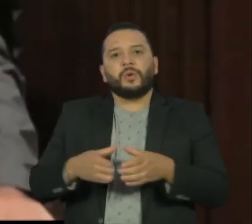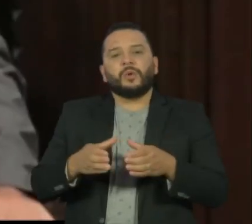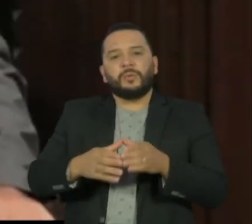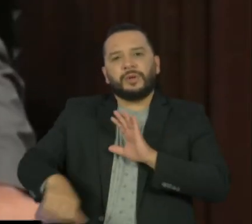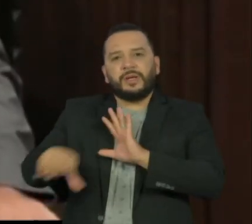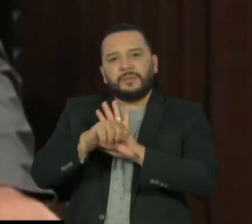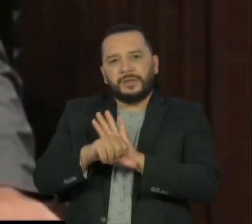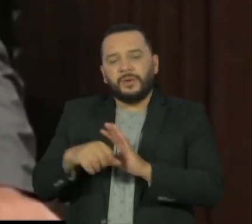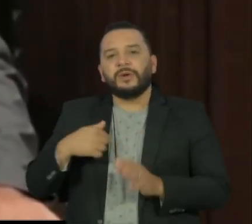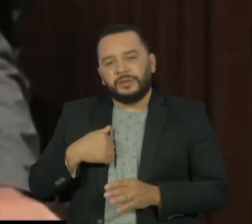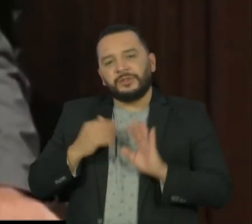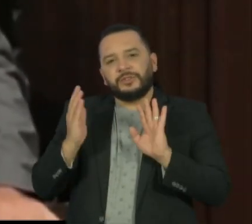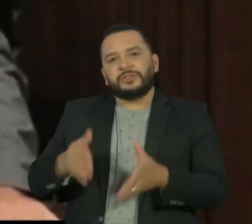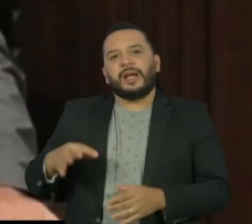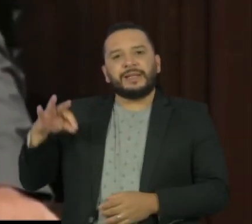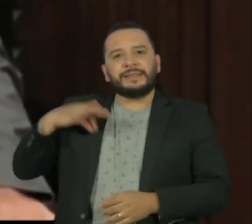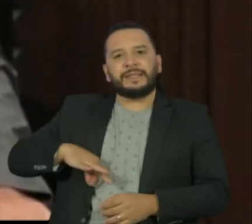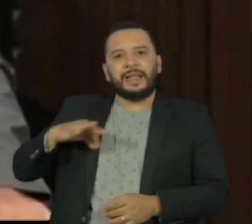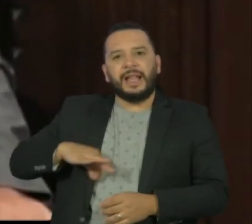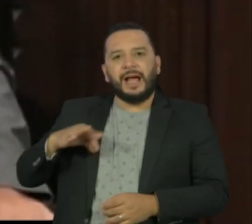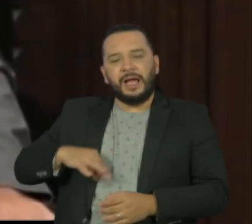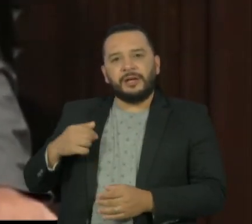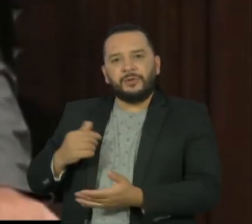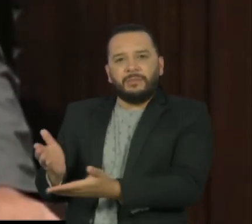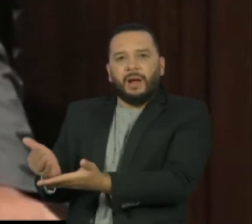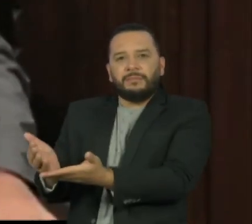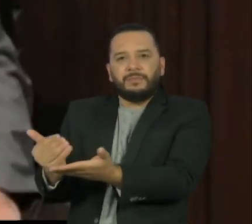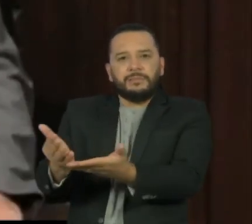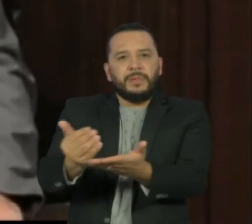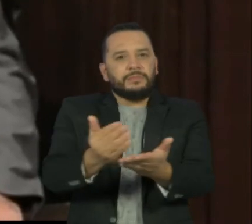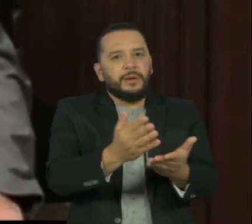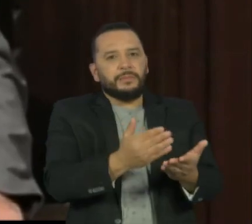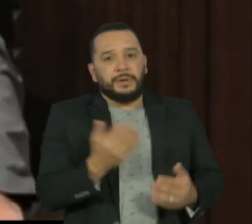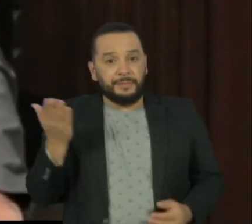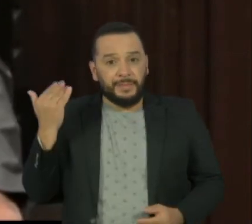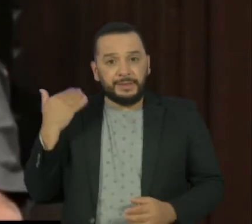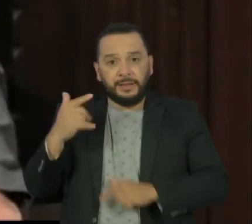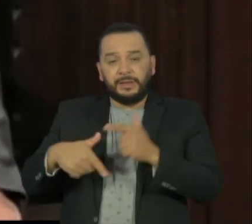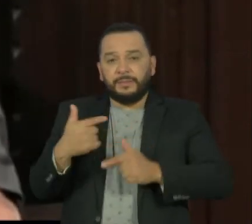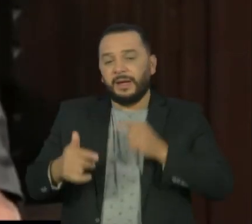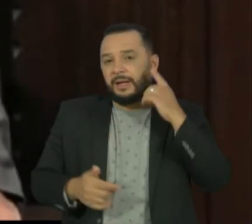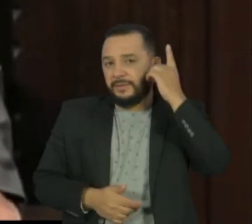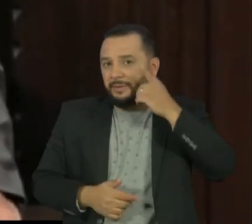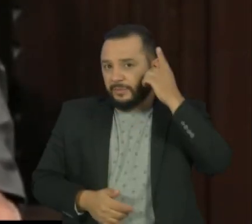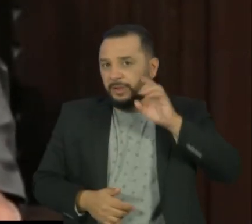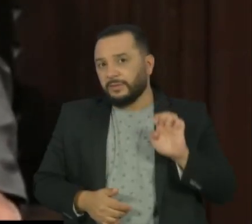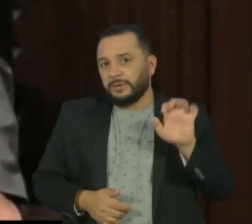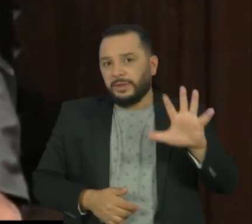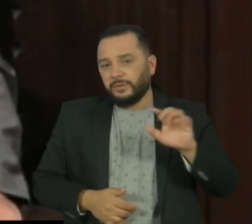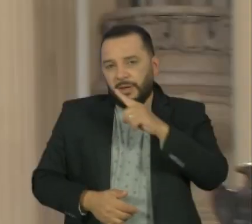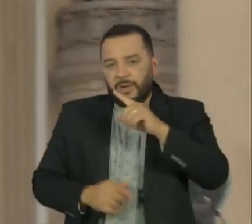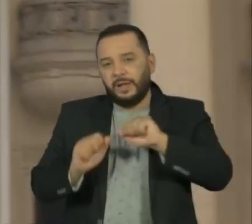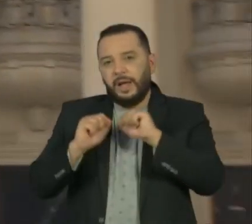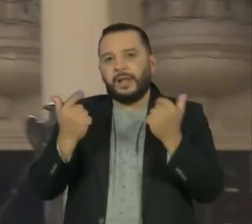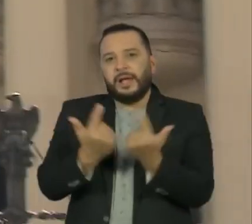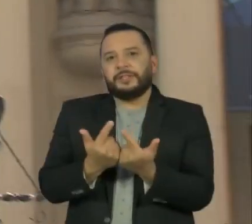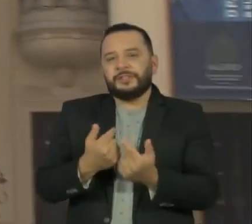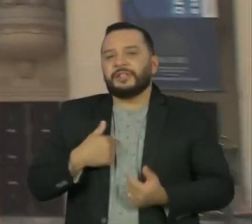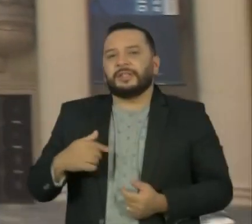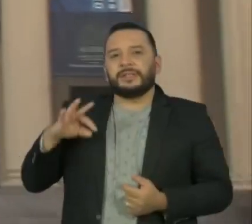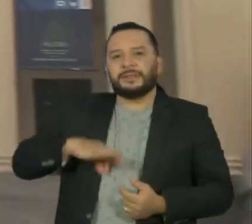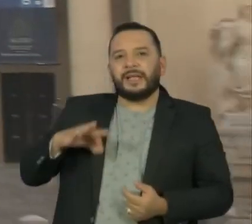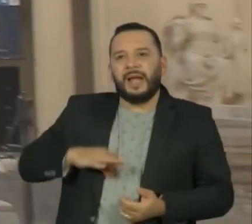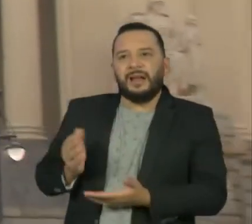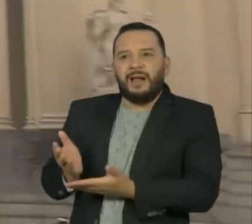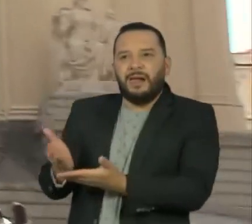um suposto esquema de corrupção quando foi deputado estadual na Assembleia Legislativa do Rio. O esquema de rachadinhas